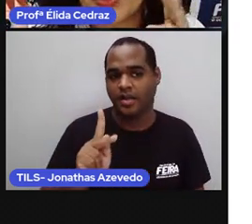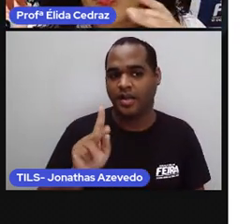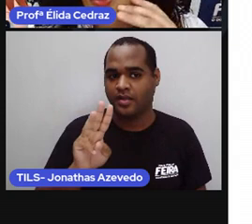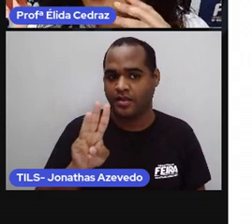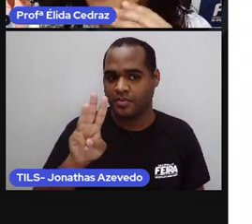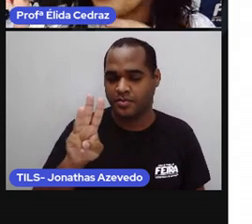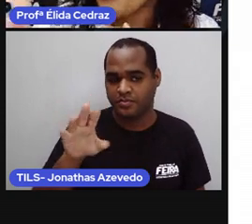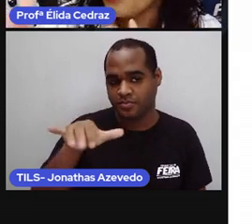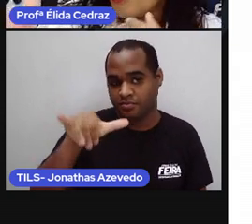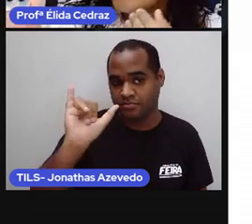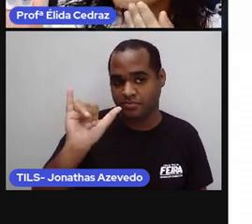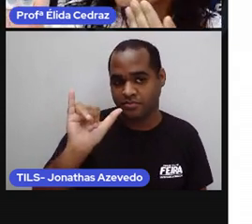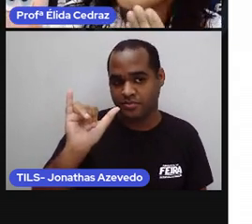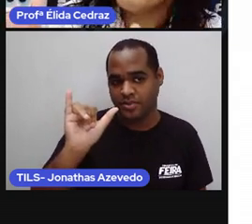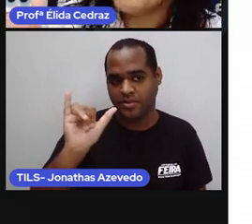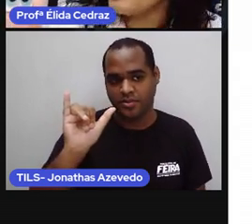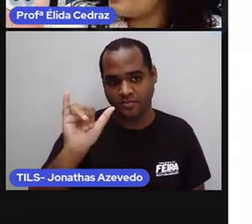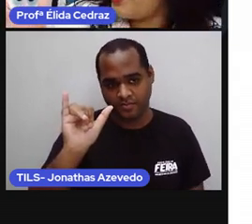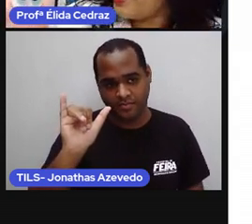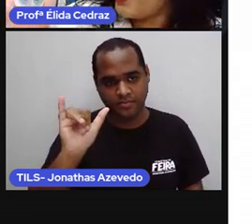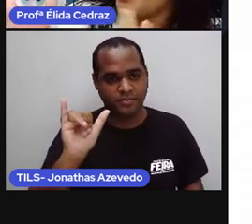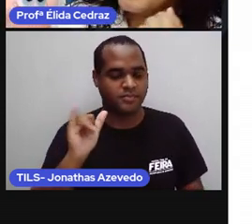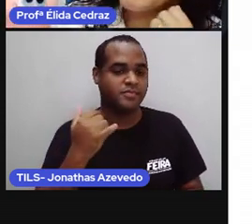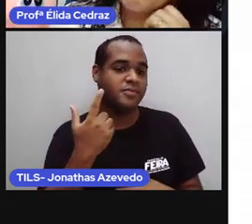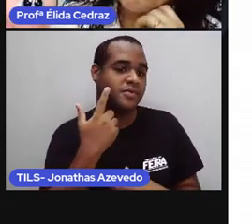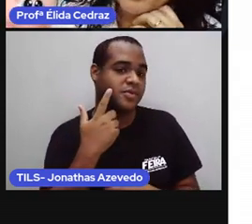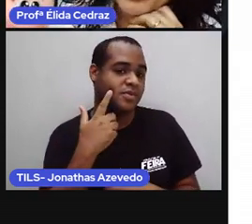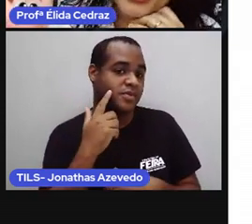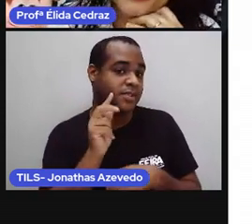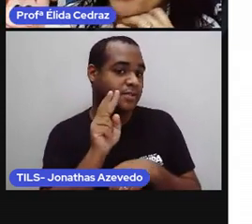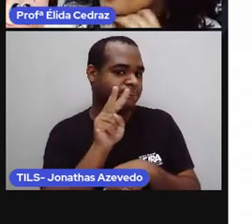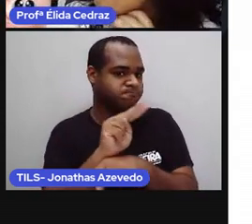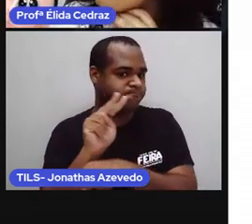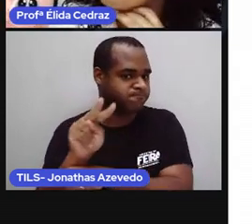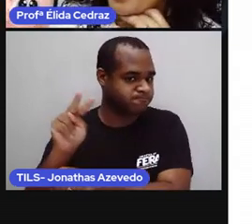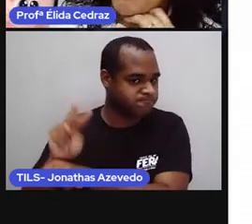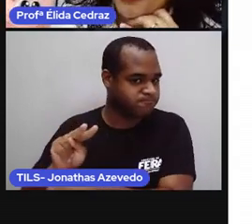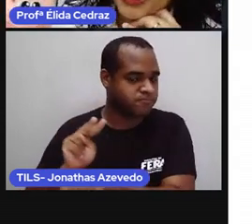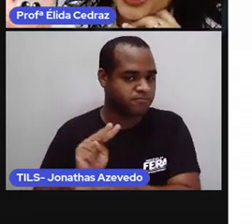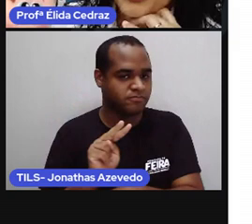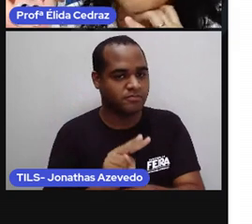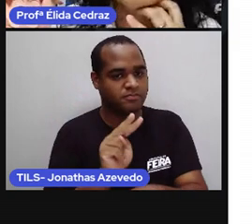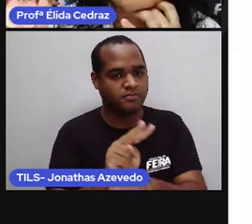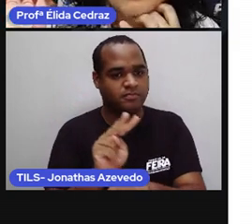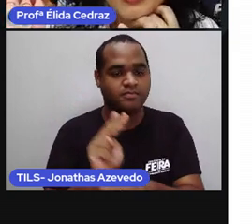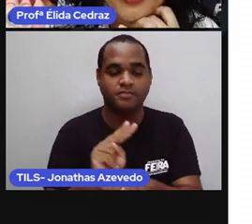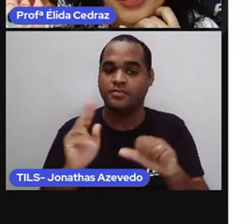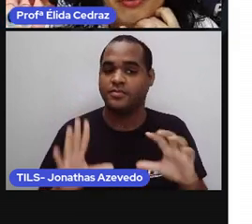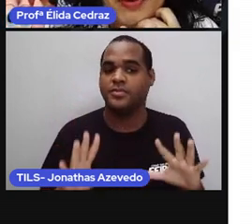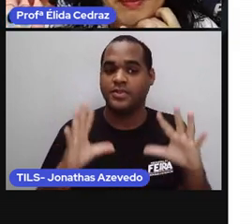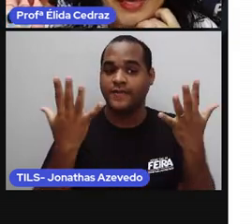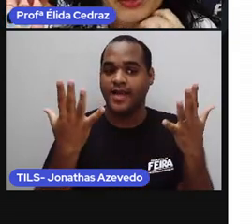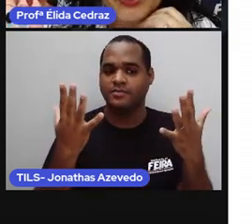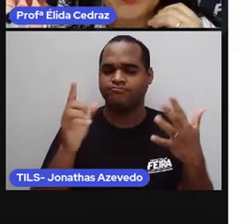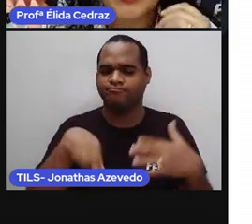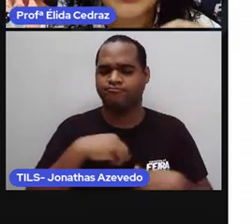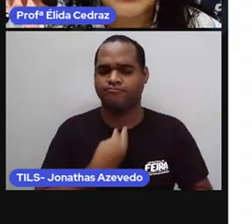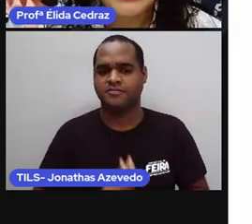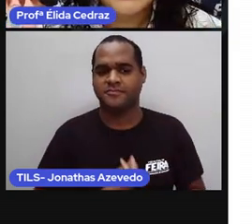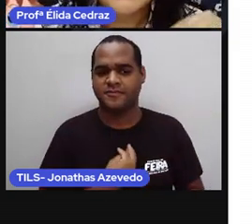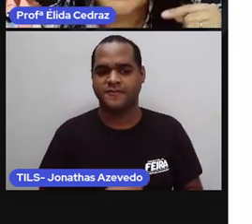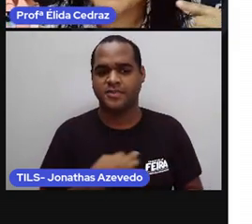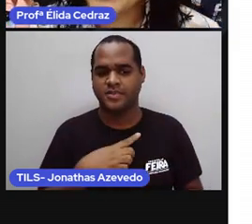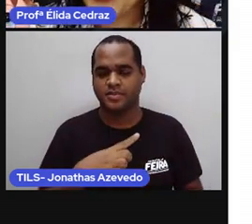e Y, foram os seguranças da festa do nosso famoso senhor alfabeto.